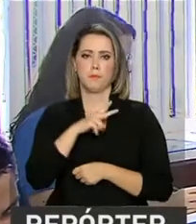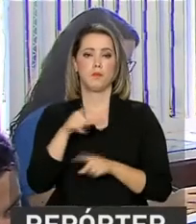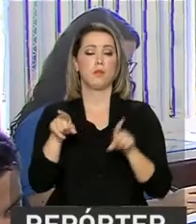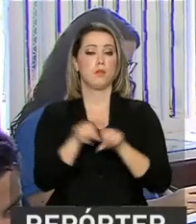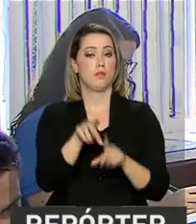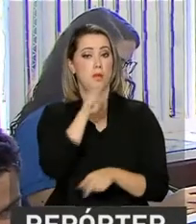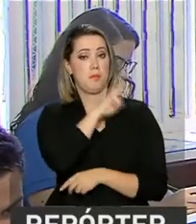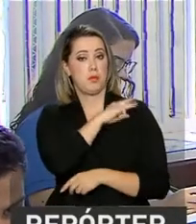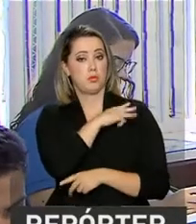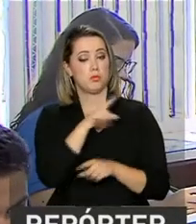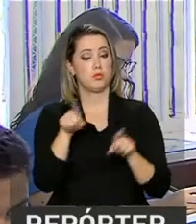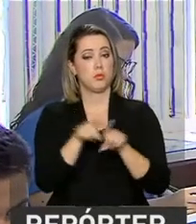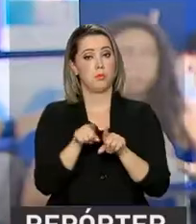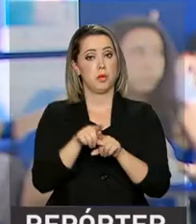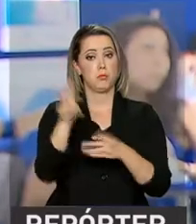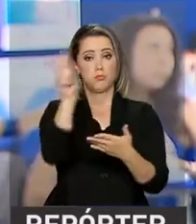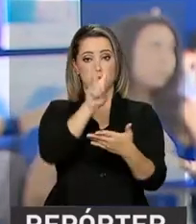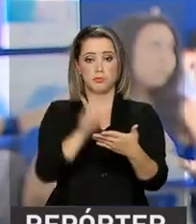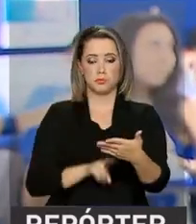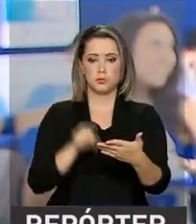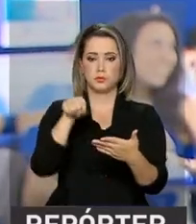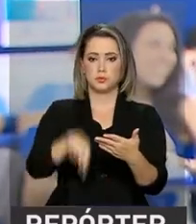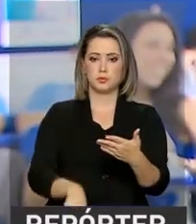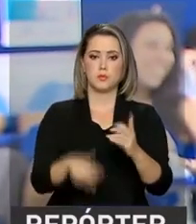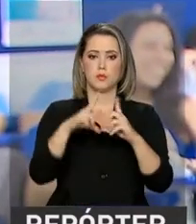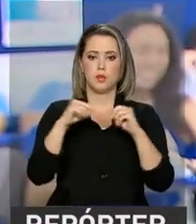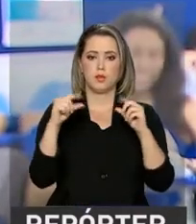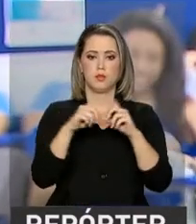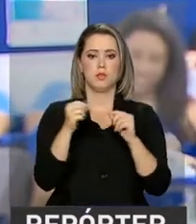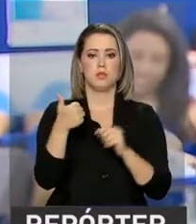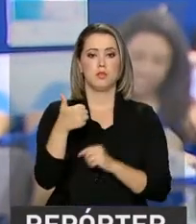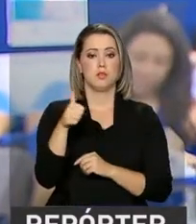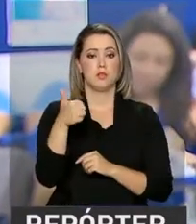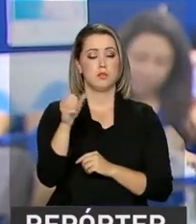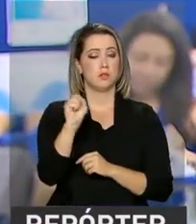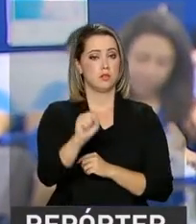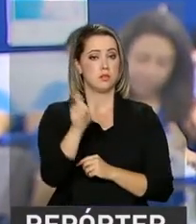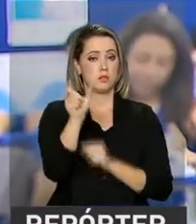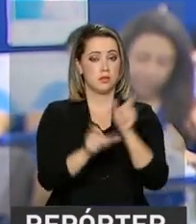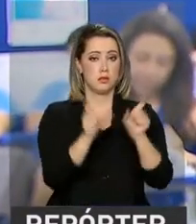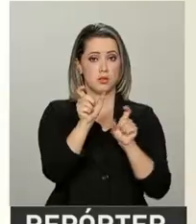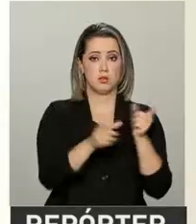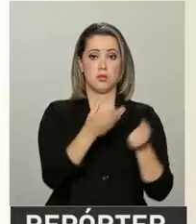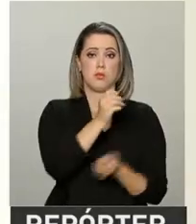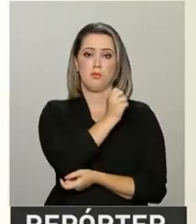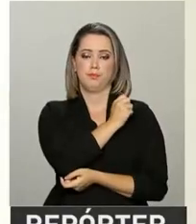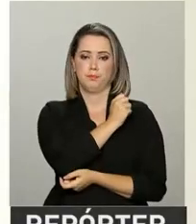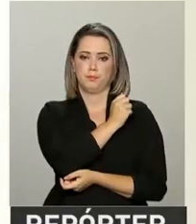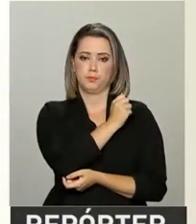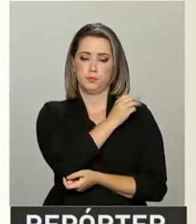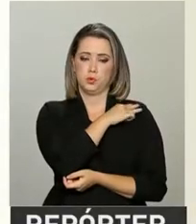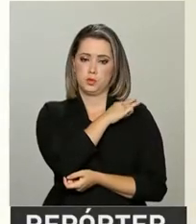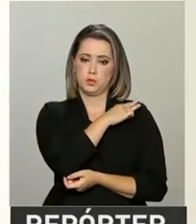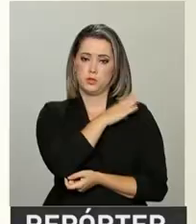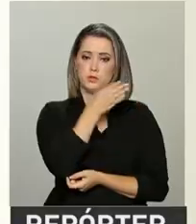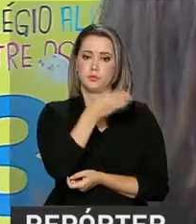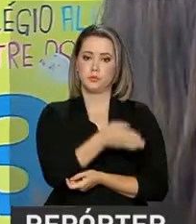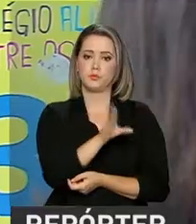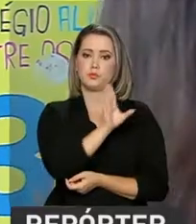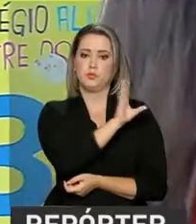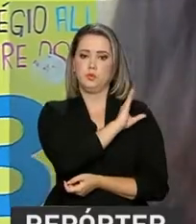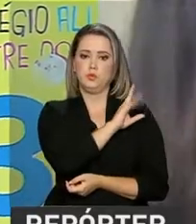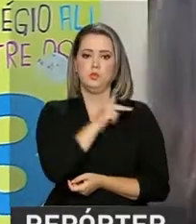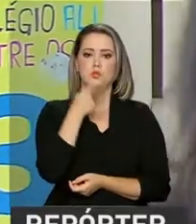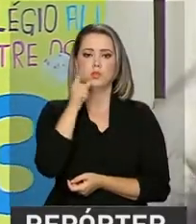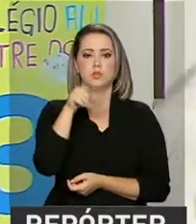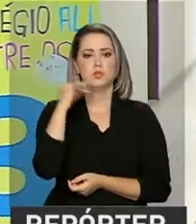médio também vão ser avaliadas. Nesta, em Brasília, são 118 estudantes no terceiro ano. O coordenador pedagógico considera